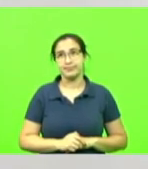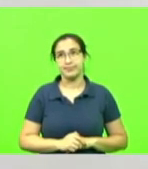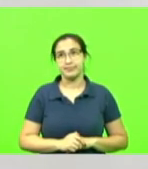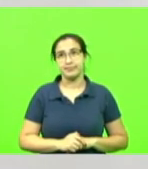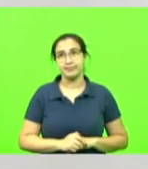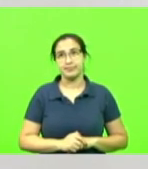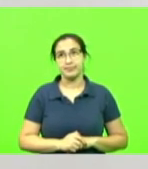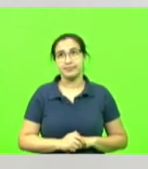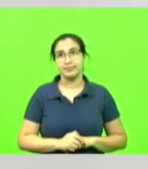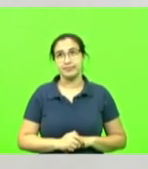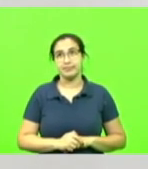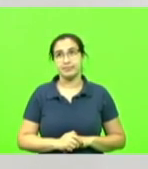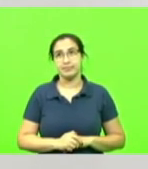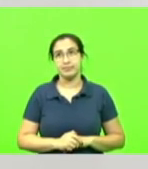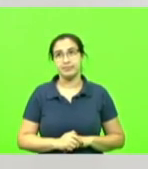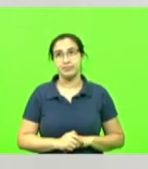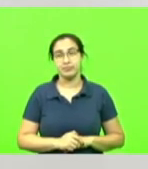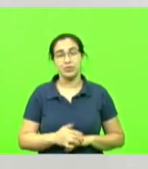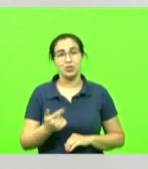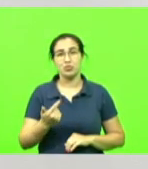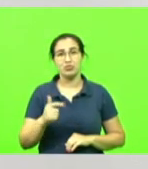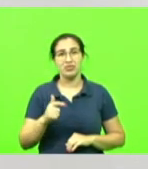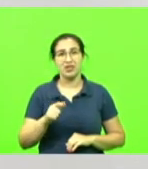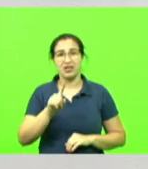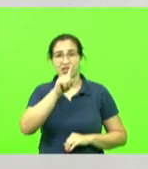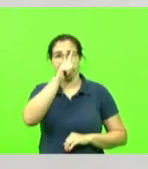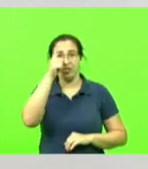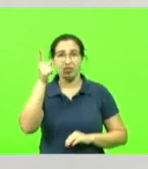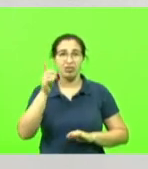Gente, não existe ideologia na matemática.